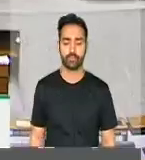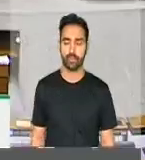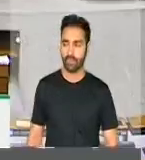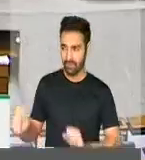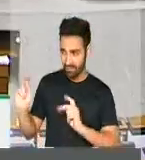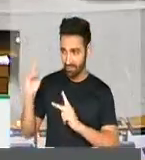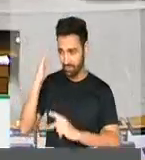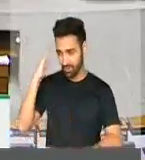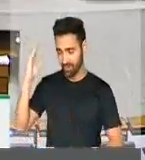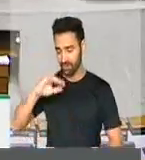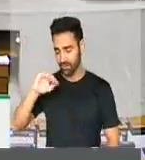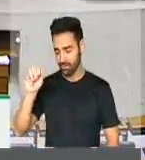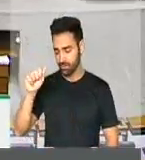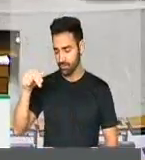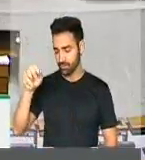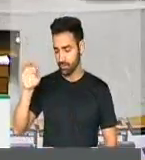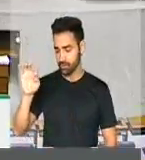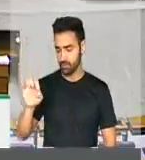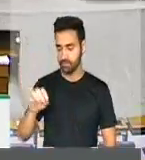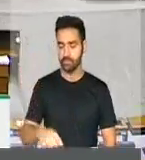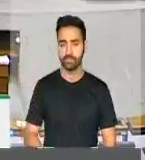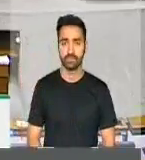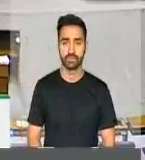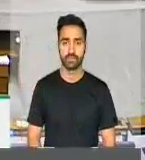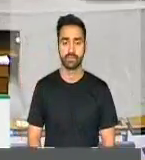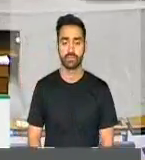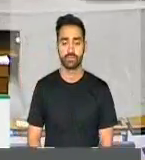Muito obrigado, deputado. Janete Capibirib, um minuto.